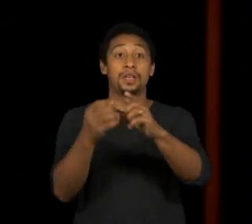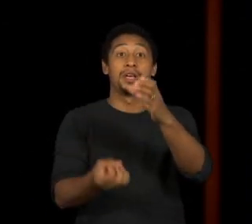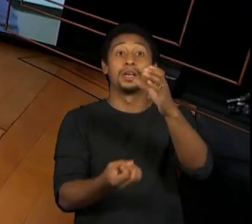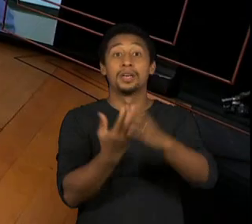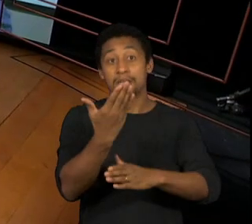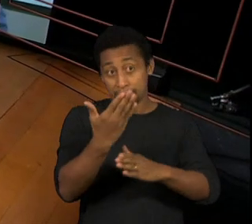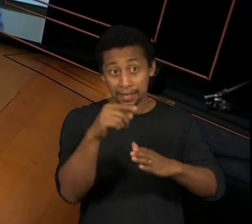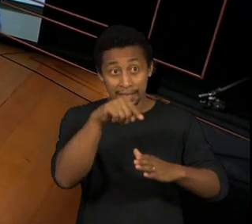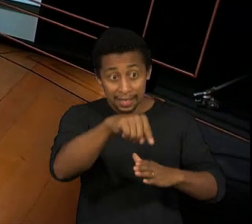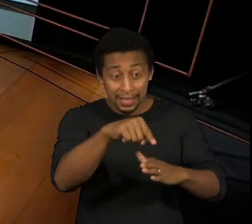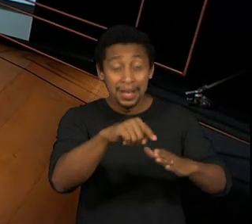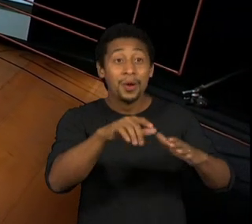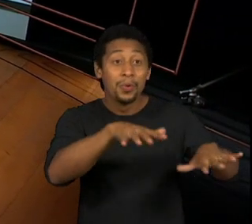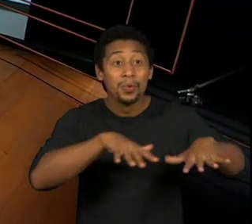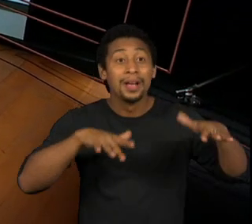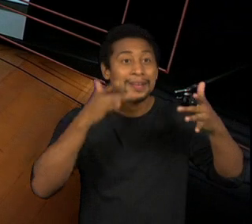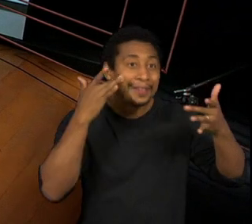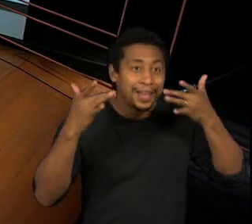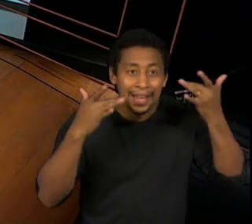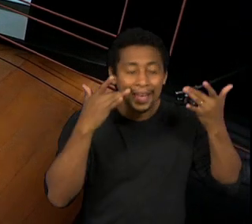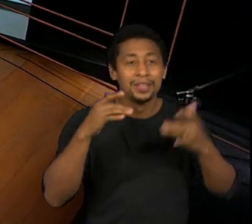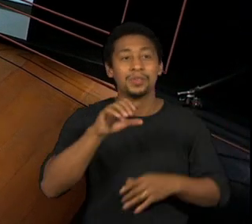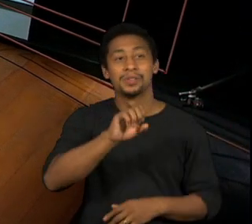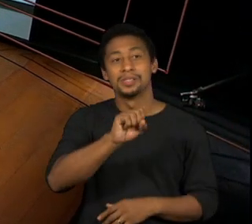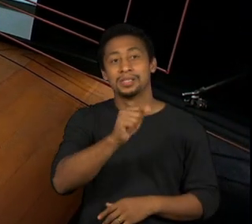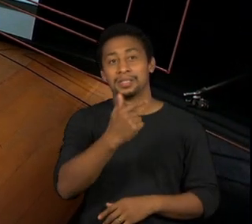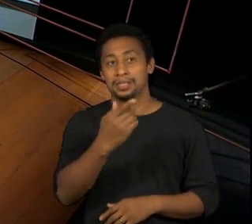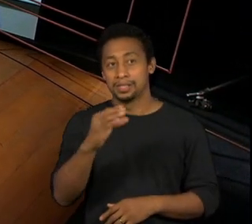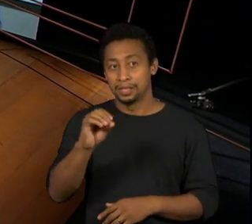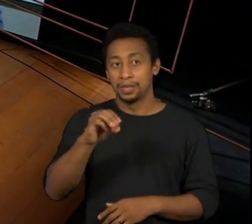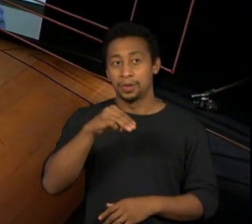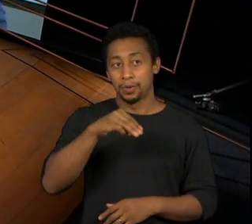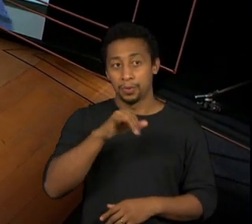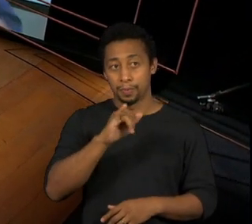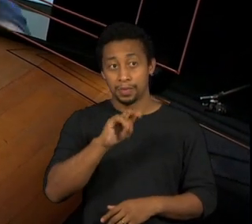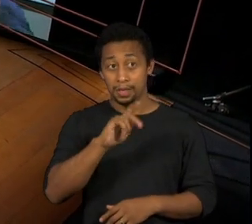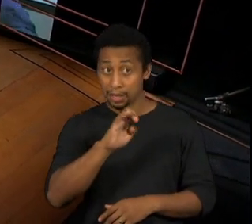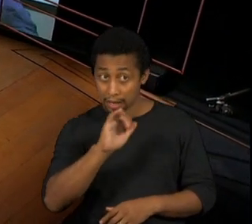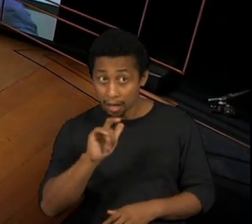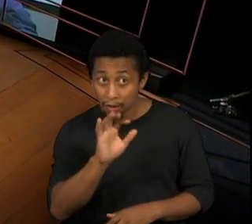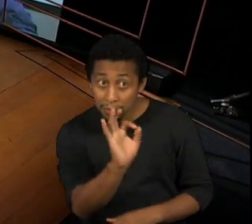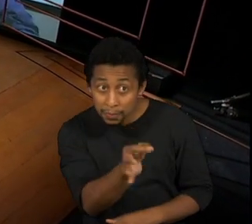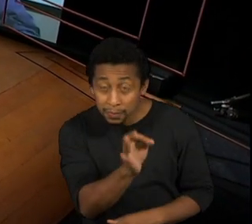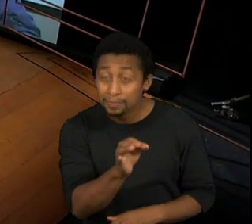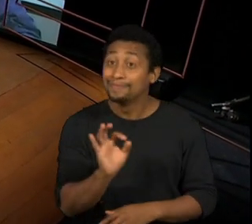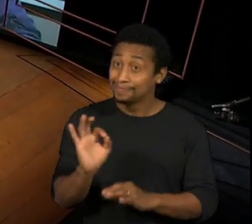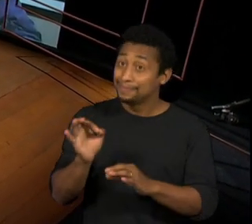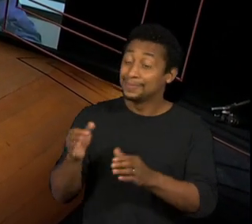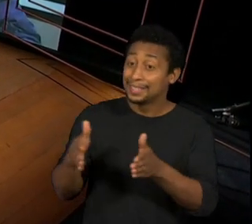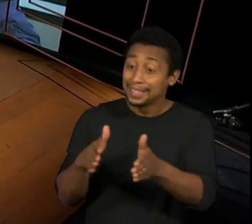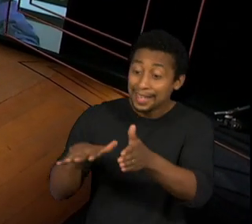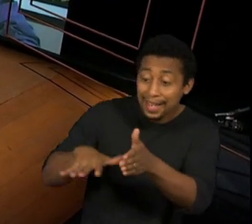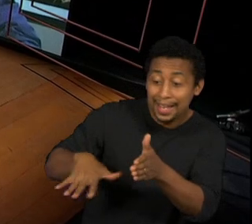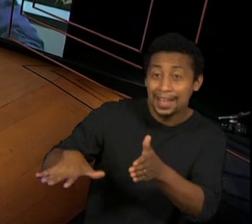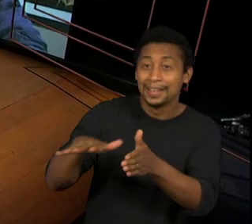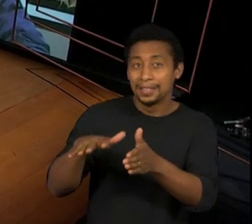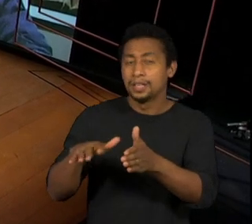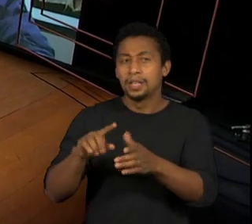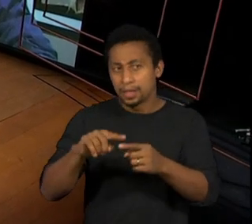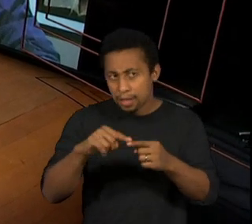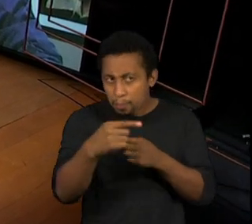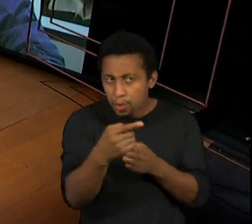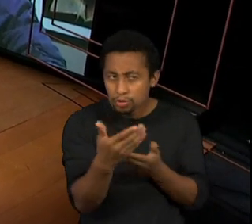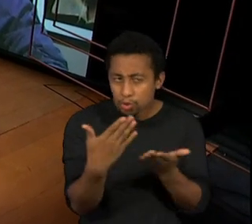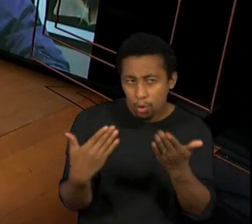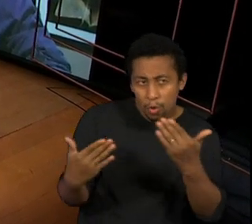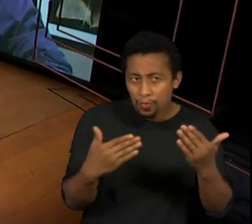na Estrada de São Miguel. É, Avenida São Miguel. Na Avenida São Miguel. na Estrada de São Miguel. Vamos falar disso daqui a pouquinho? Na de São Miguel chamaram. Vamos, Vamos falar disso daqui a